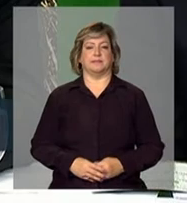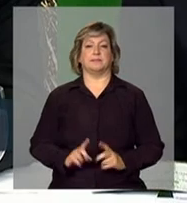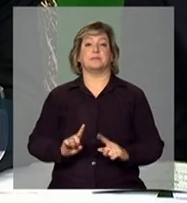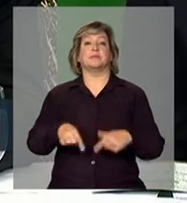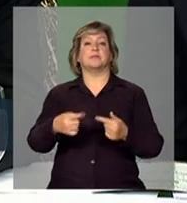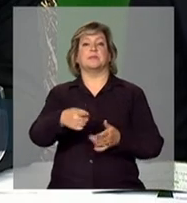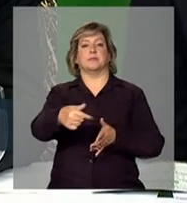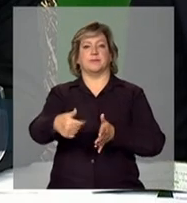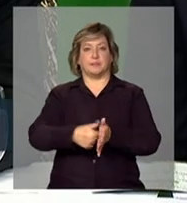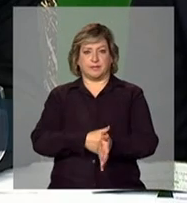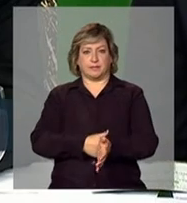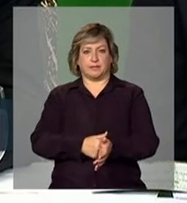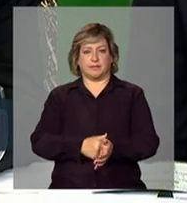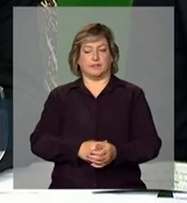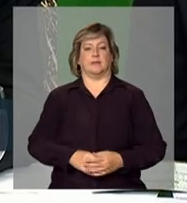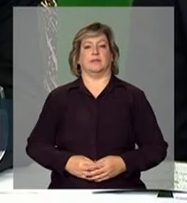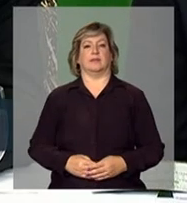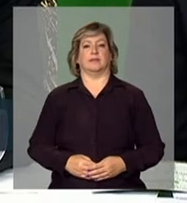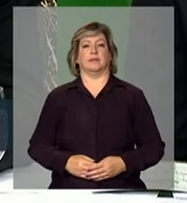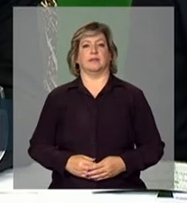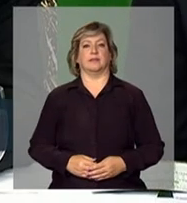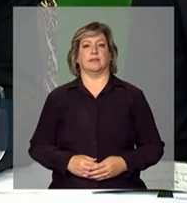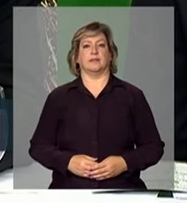Próxima pergunta, depois voltamos a detalhar.